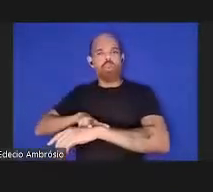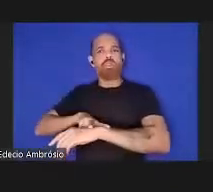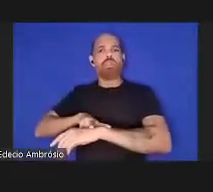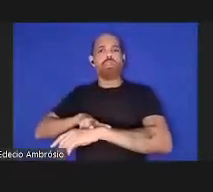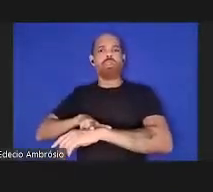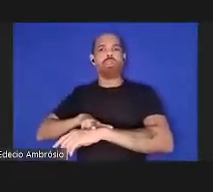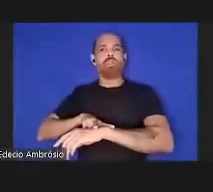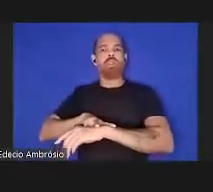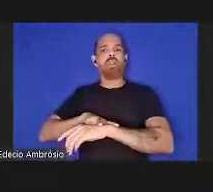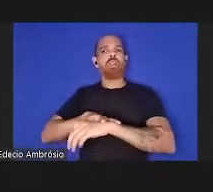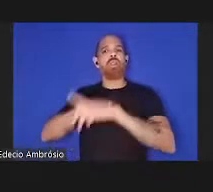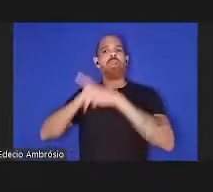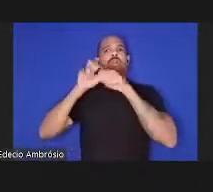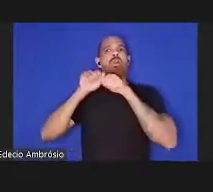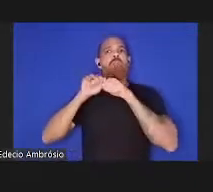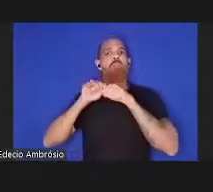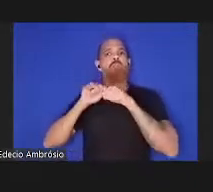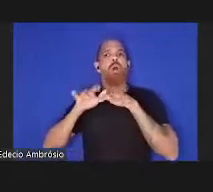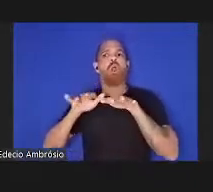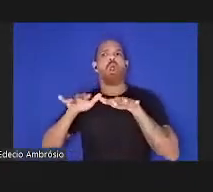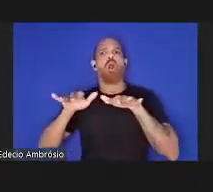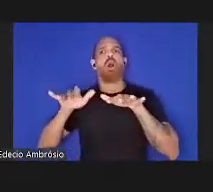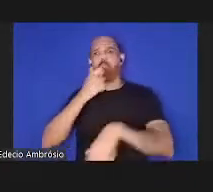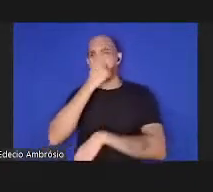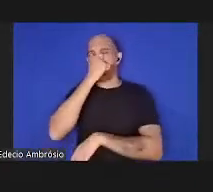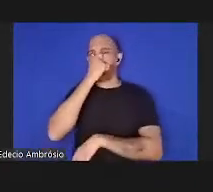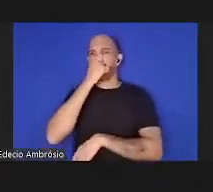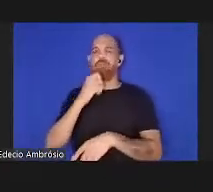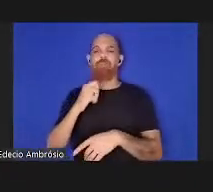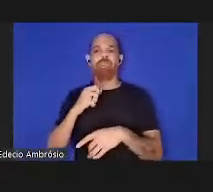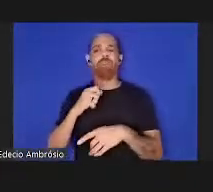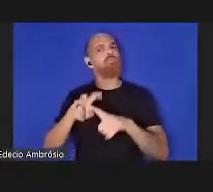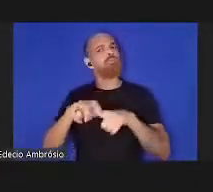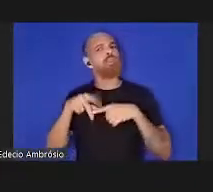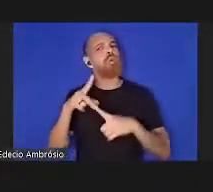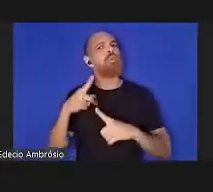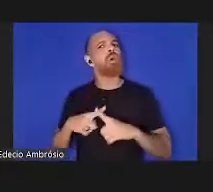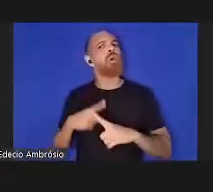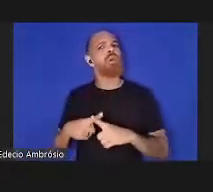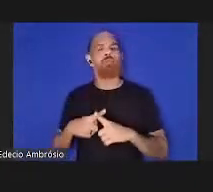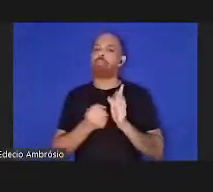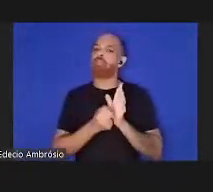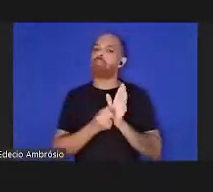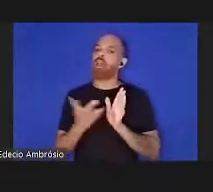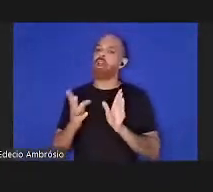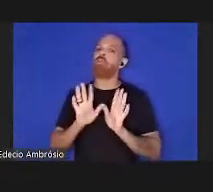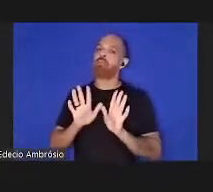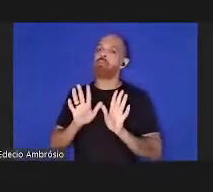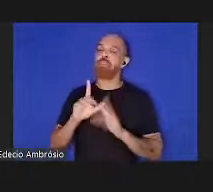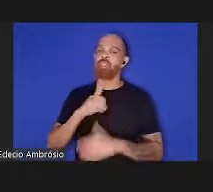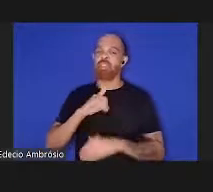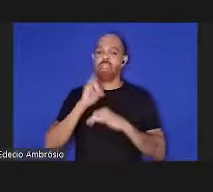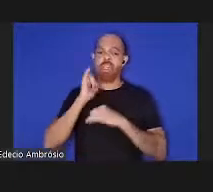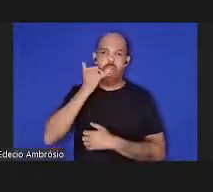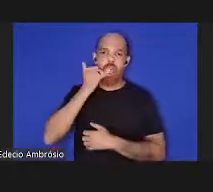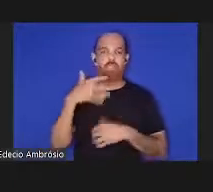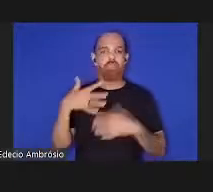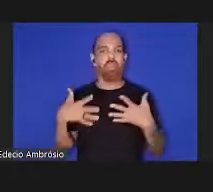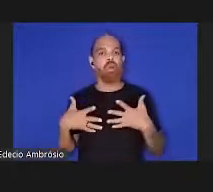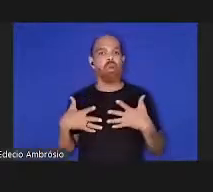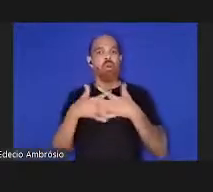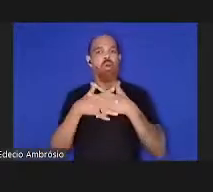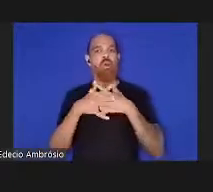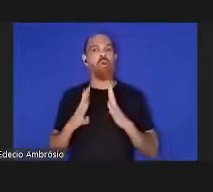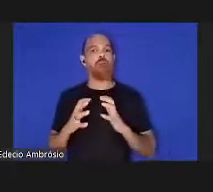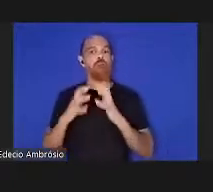epicentro da pandemia as razões desse fracasso são muitas mas estão também arraizadas em narrativas conflituantes de como